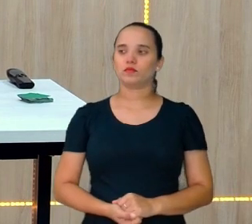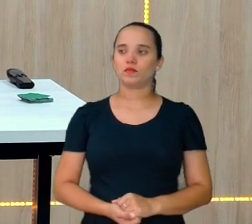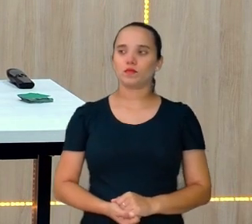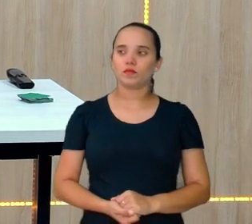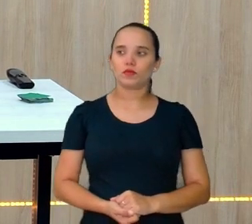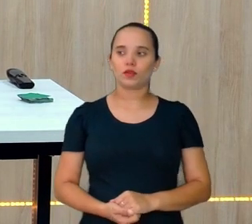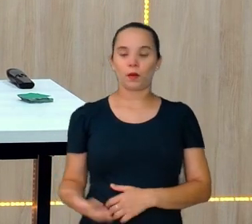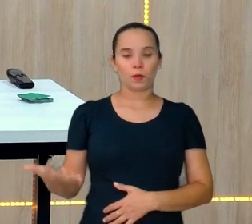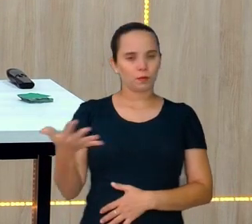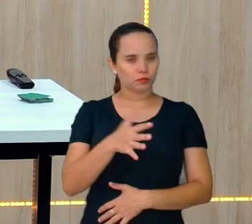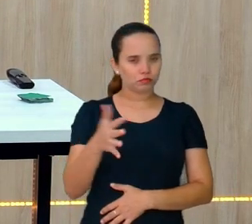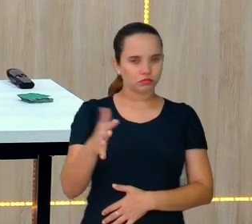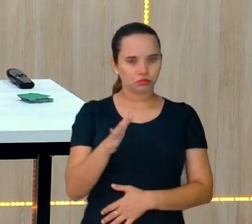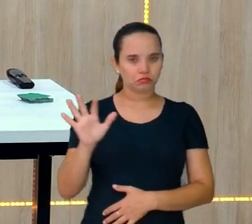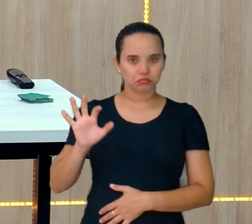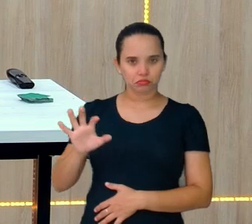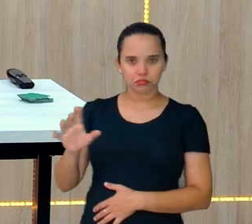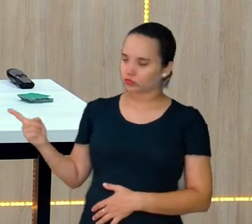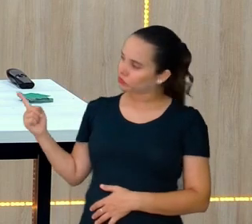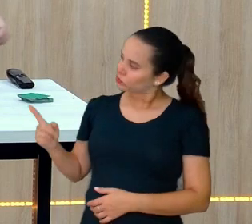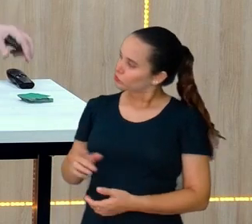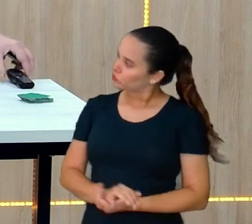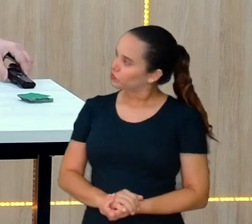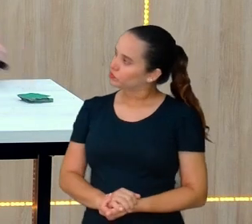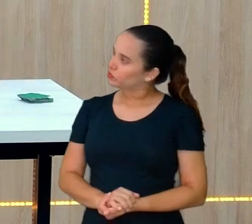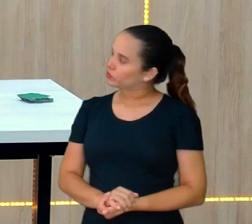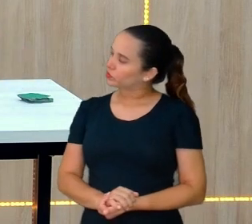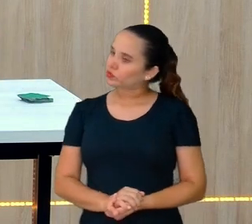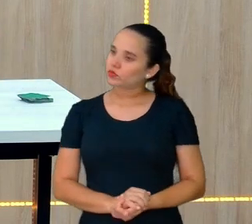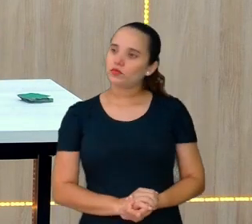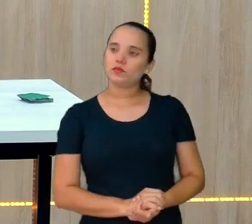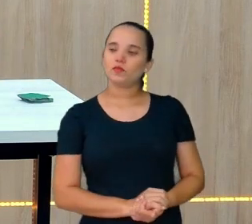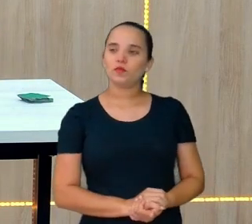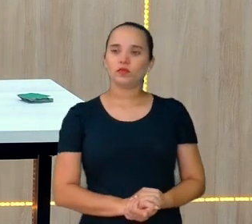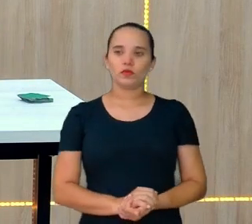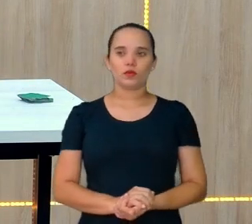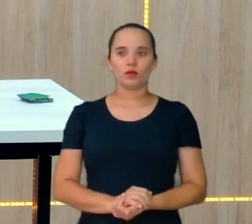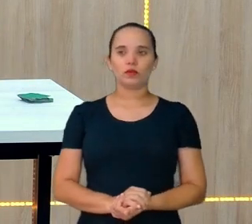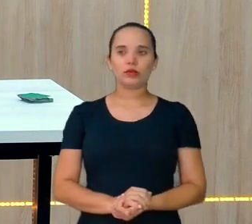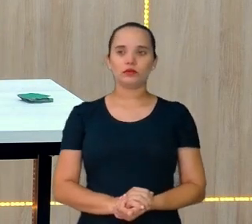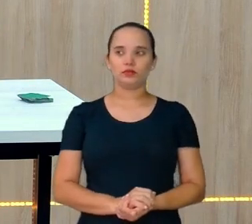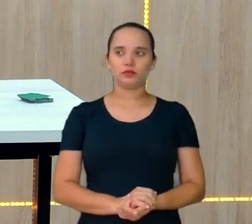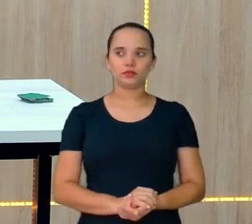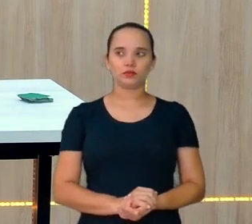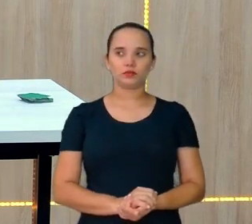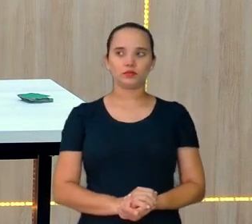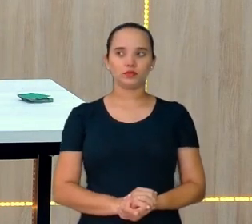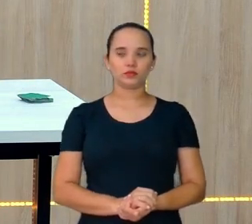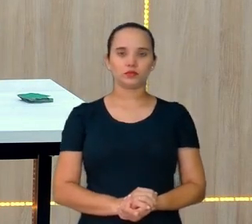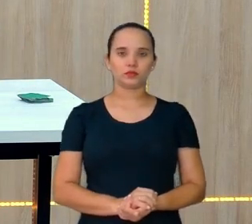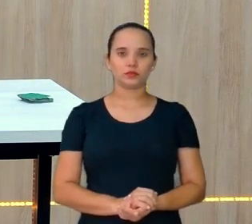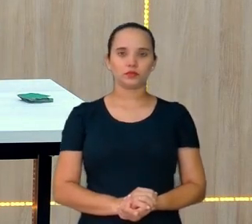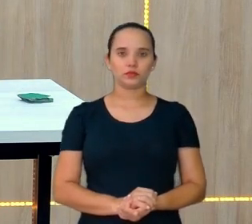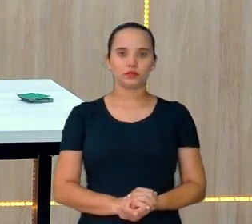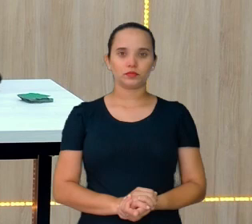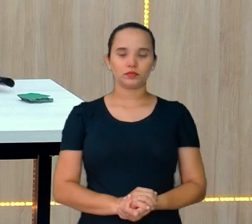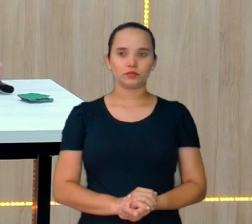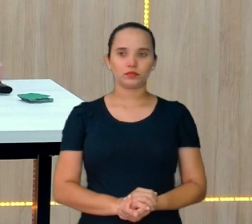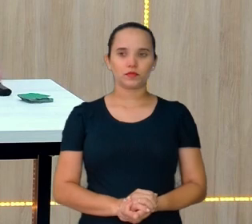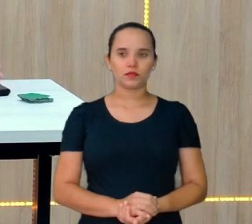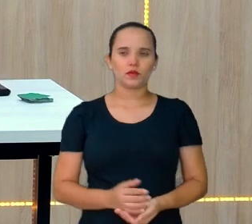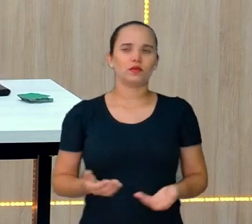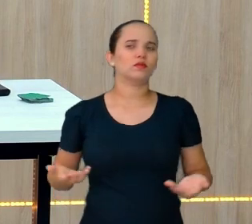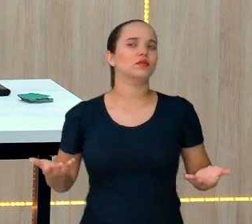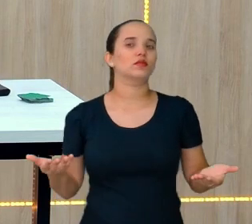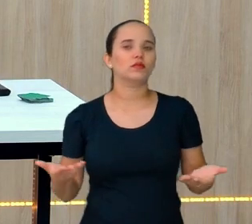Mais ou menos assim. Então, 1 por 1 eu teria um quadradinho de 1. E